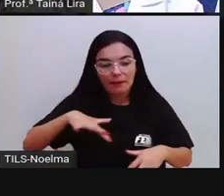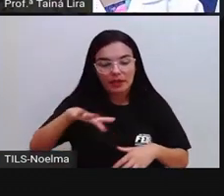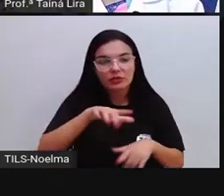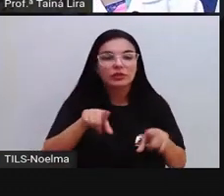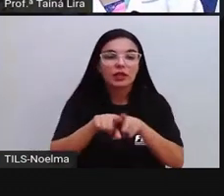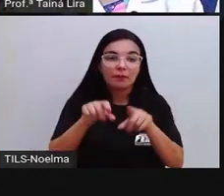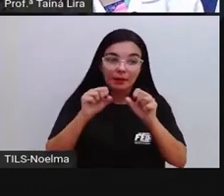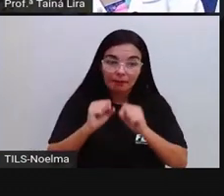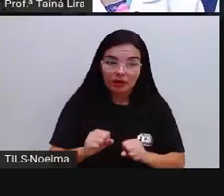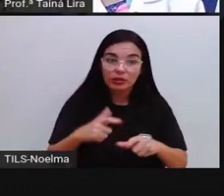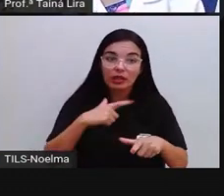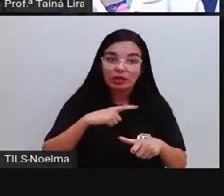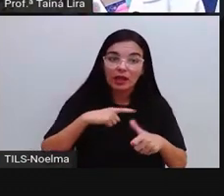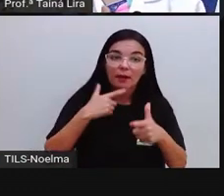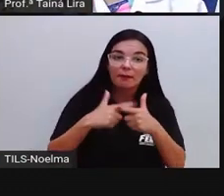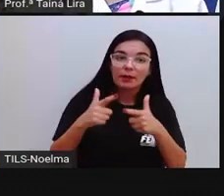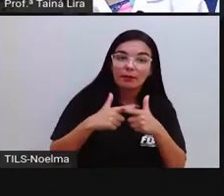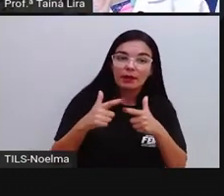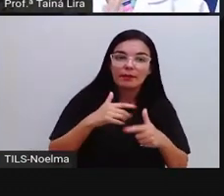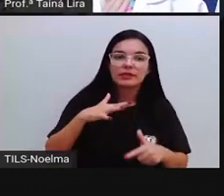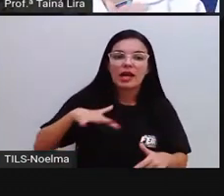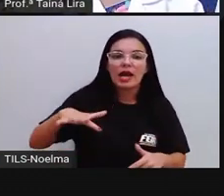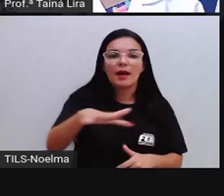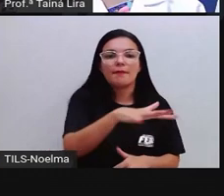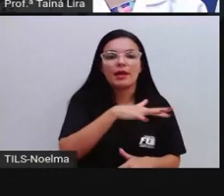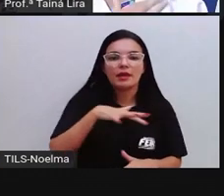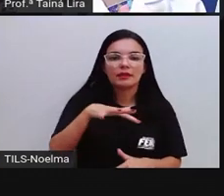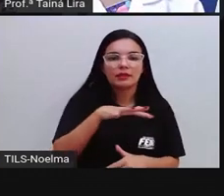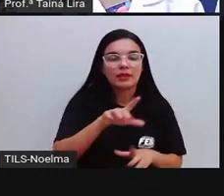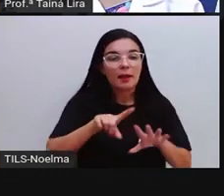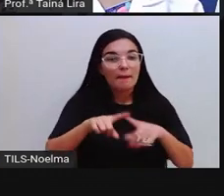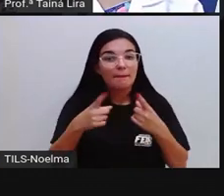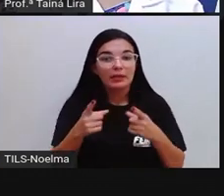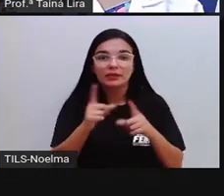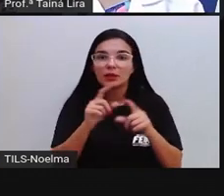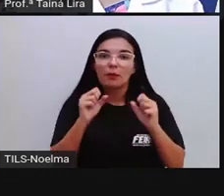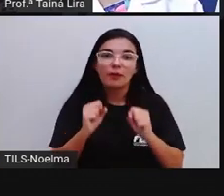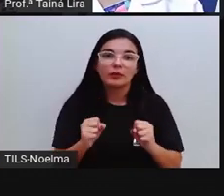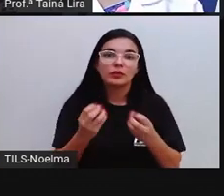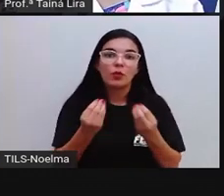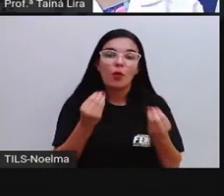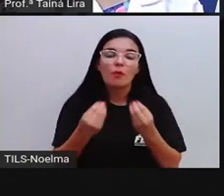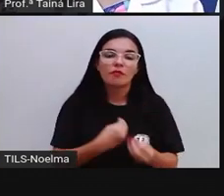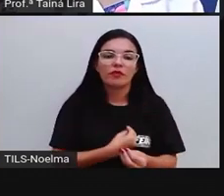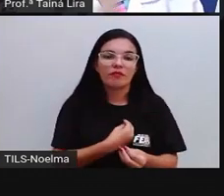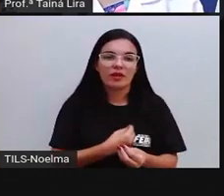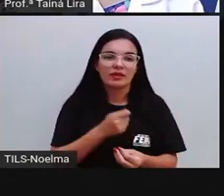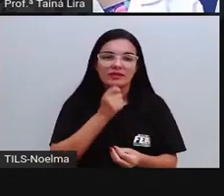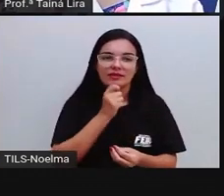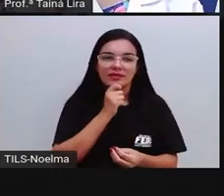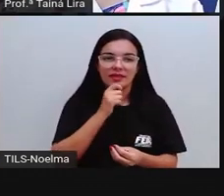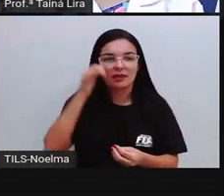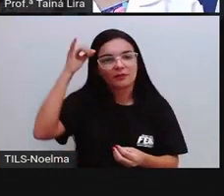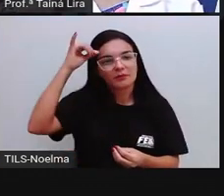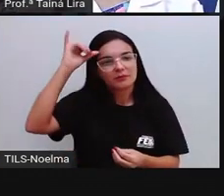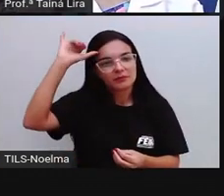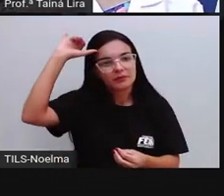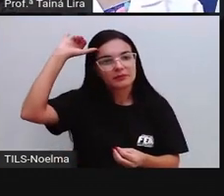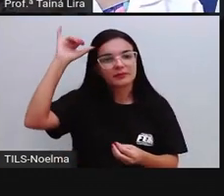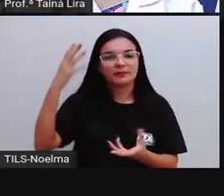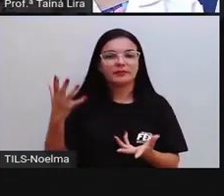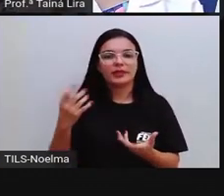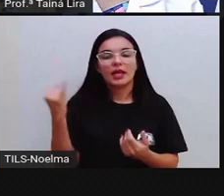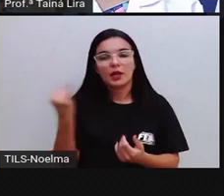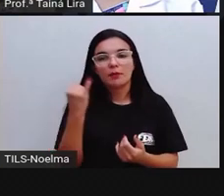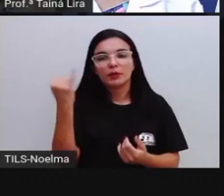impactos ambientais. Mas nós não podemos sobreviver sem a pecuária, certo? Porque ela é importante para a economia,